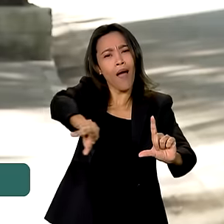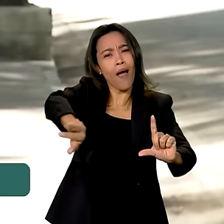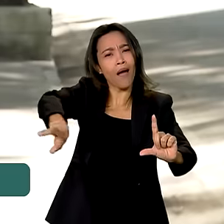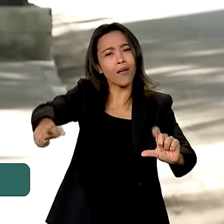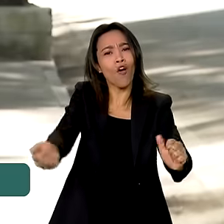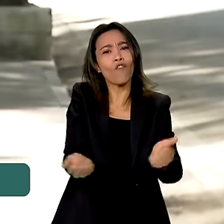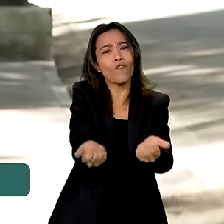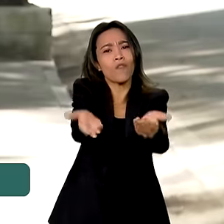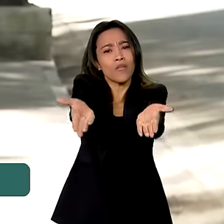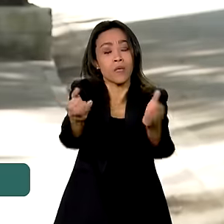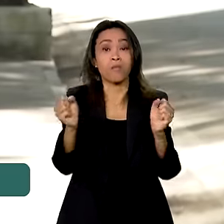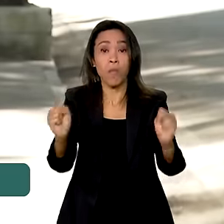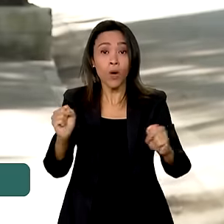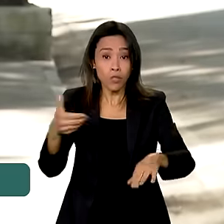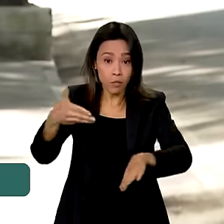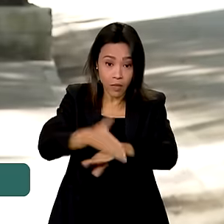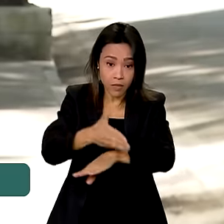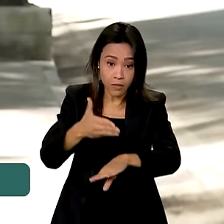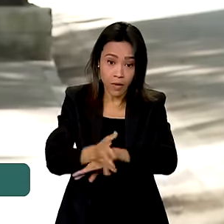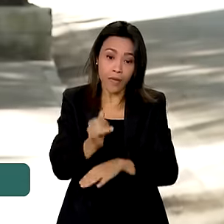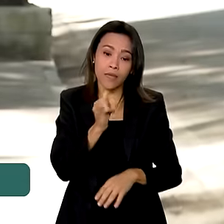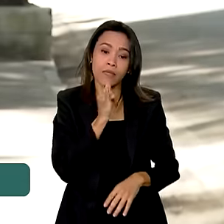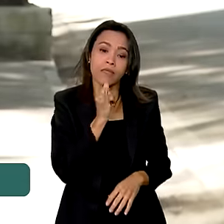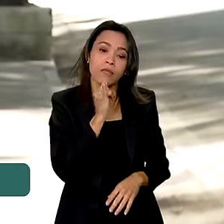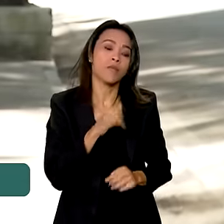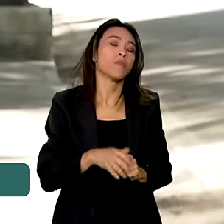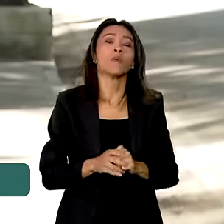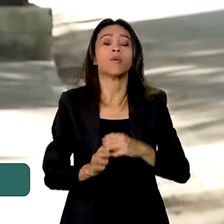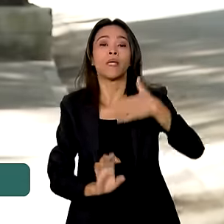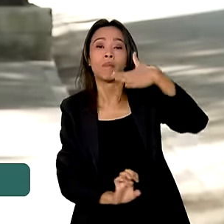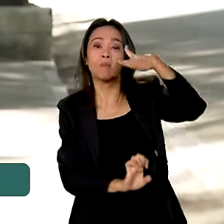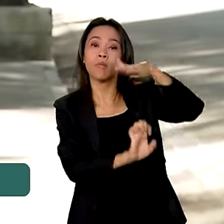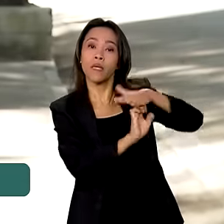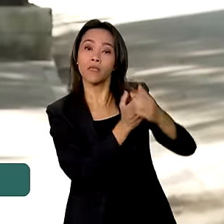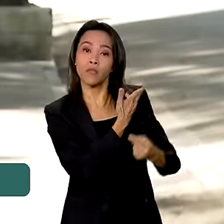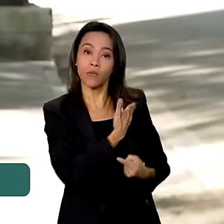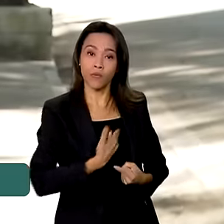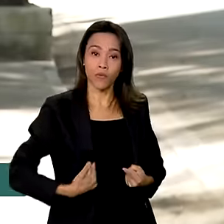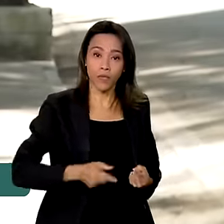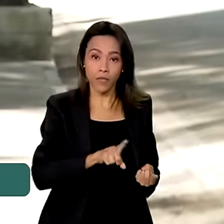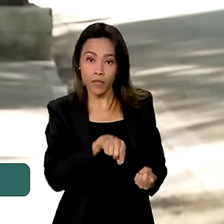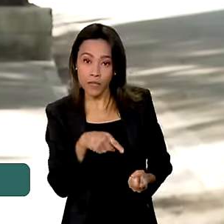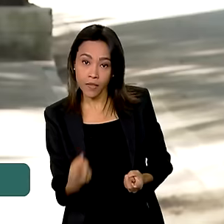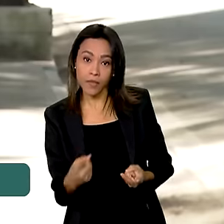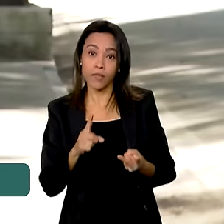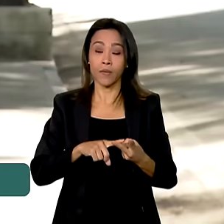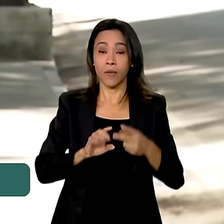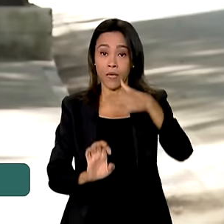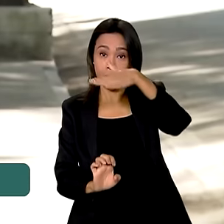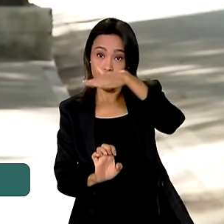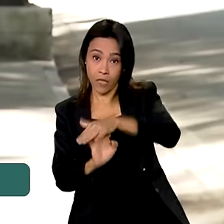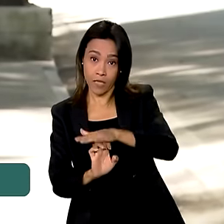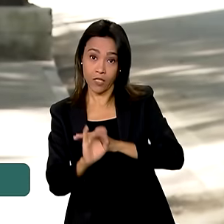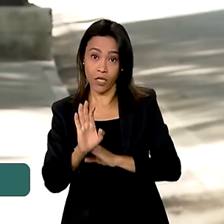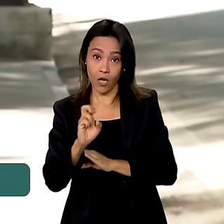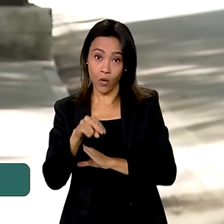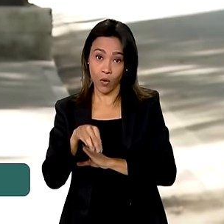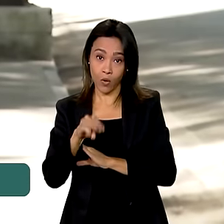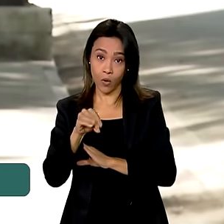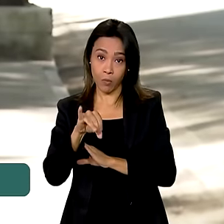participar desse programa, por exemplo, empresas públicas, empresas de economia mista, câmaras